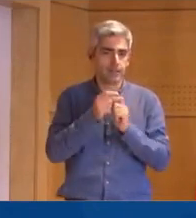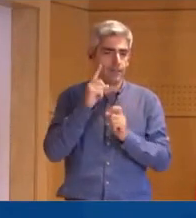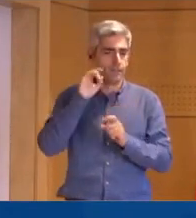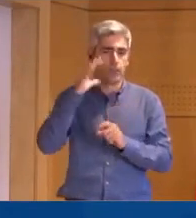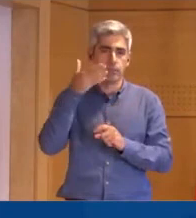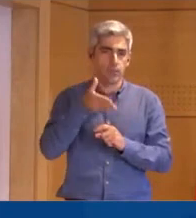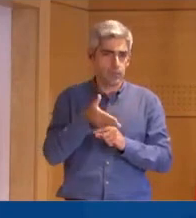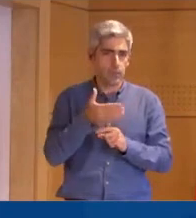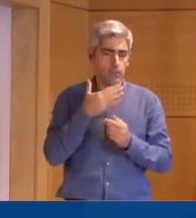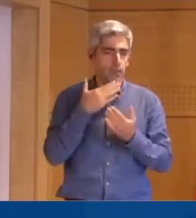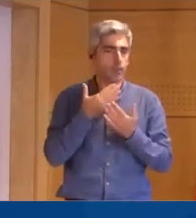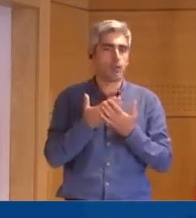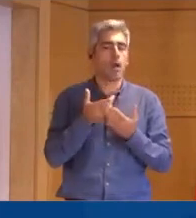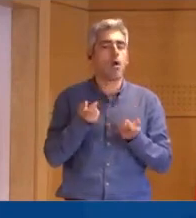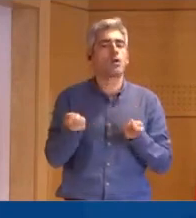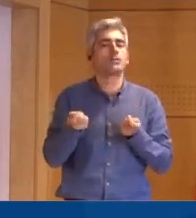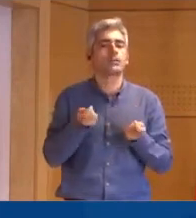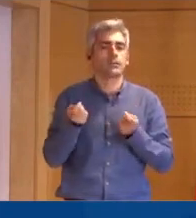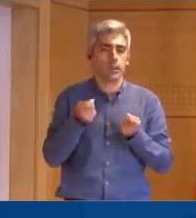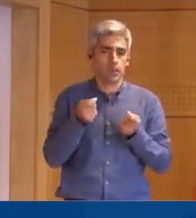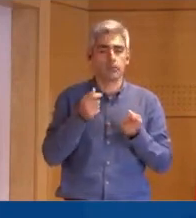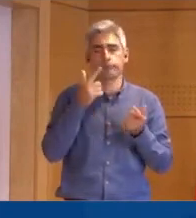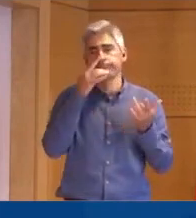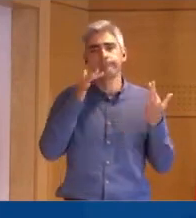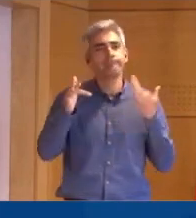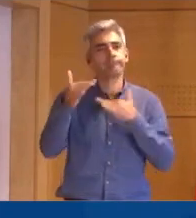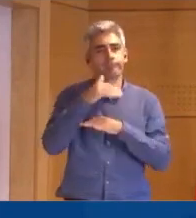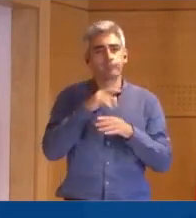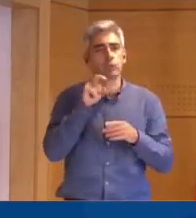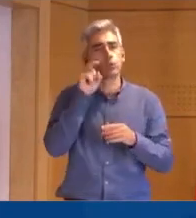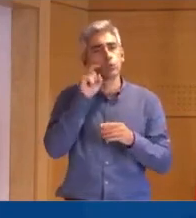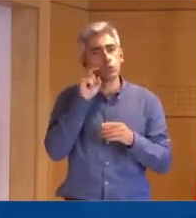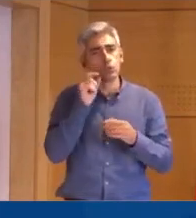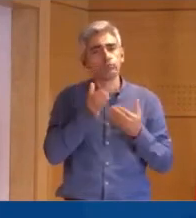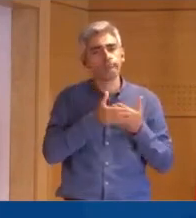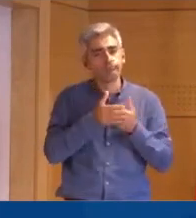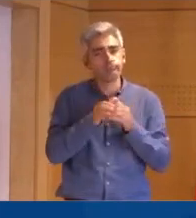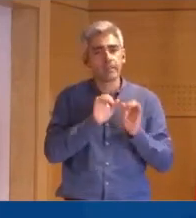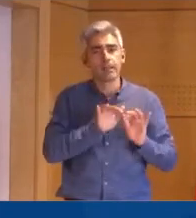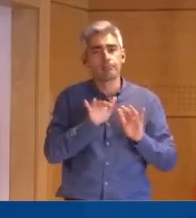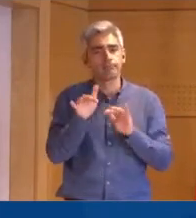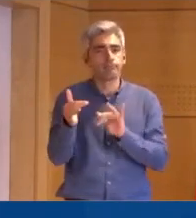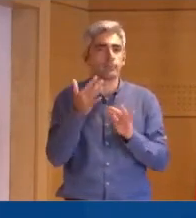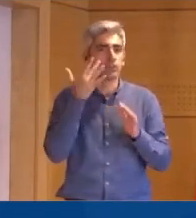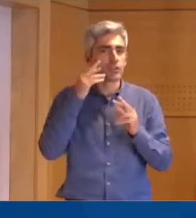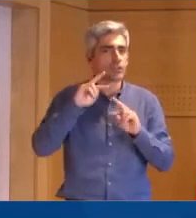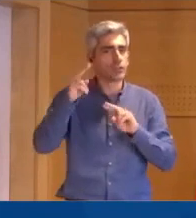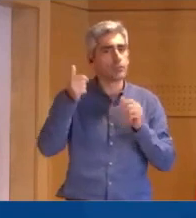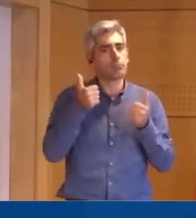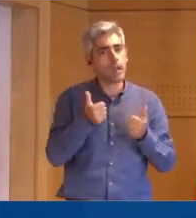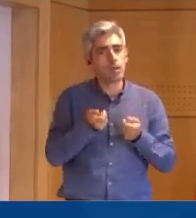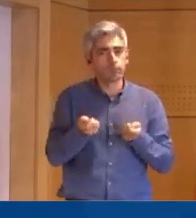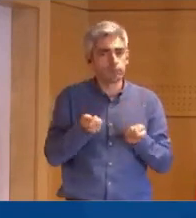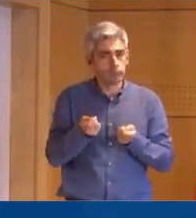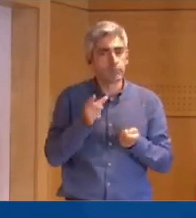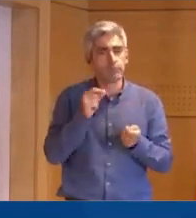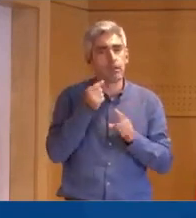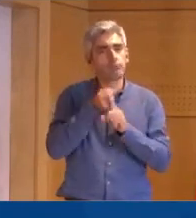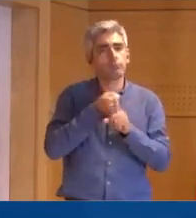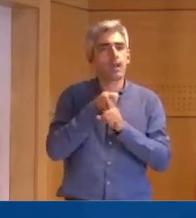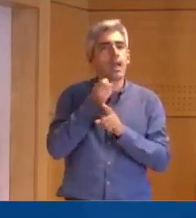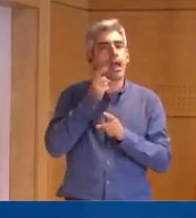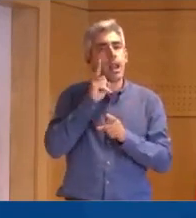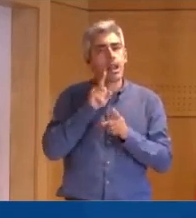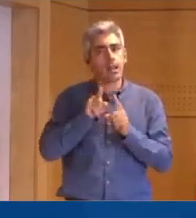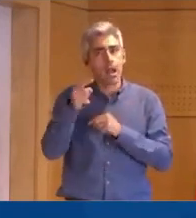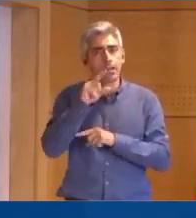fundamental na organização dos fluxos regulares seguros e ordenados de migrações, assim como para o combate à migração ilegal